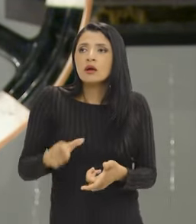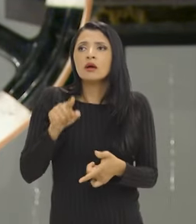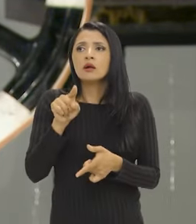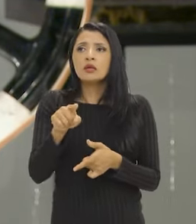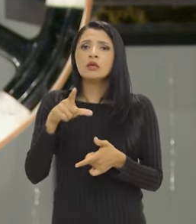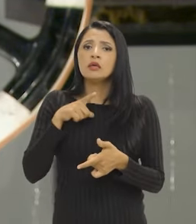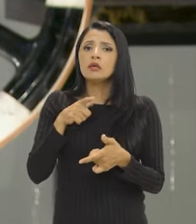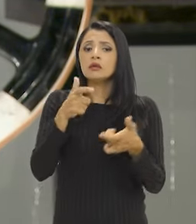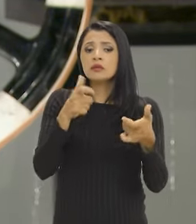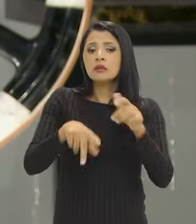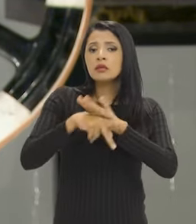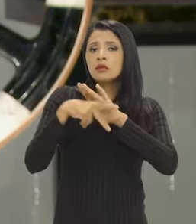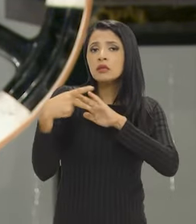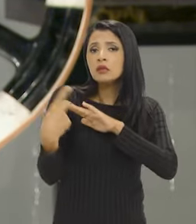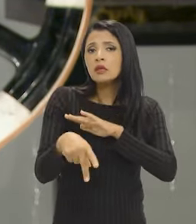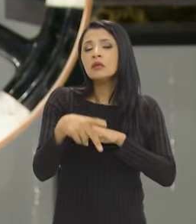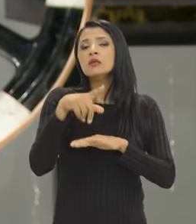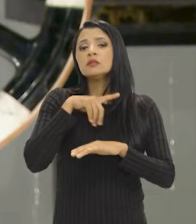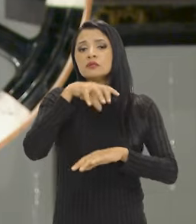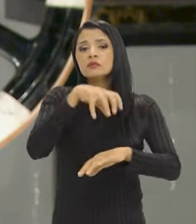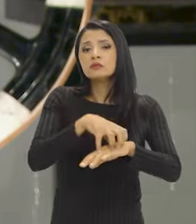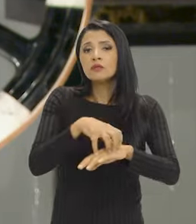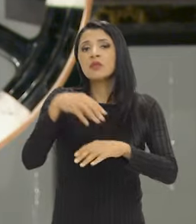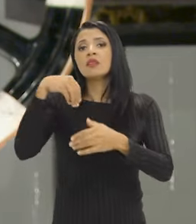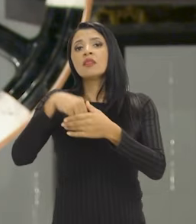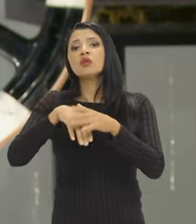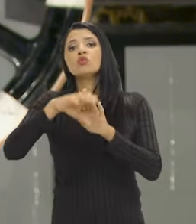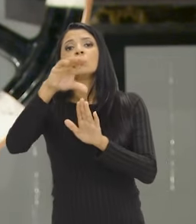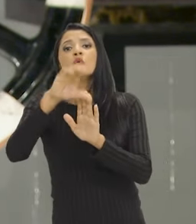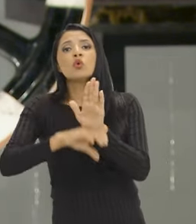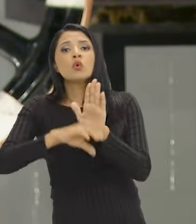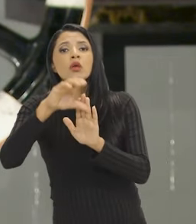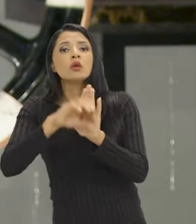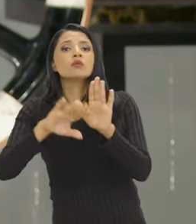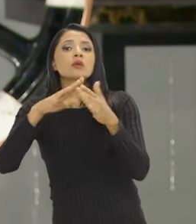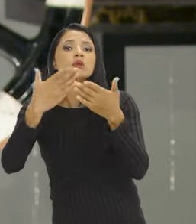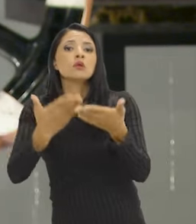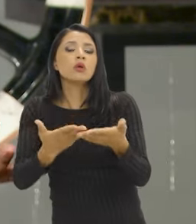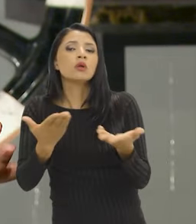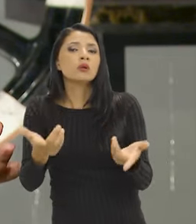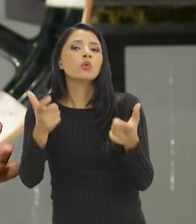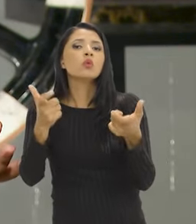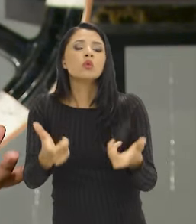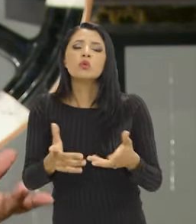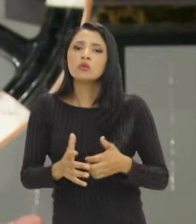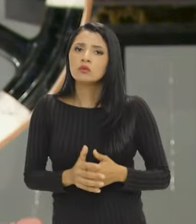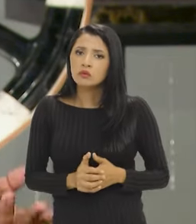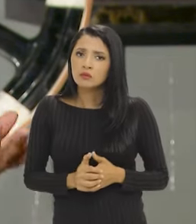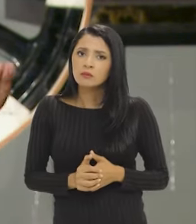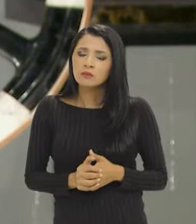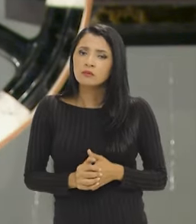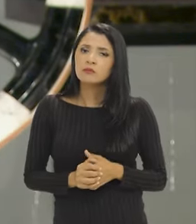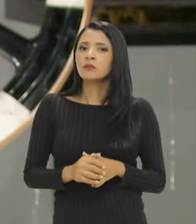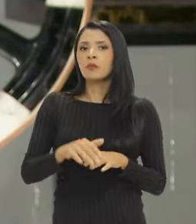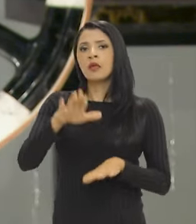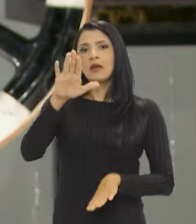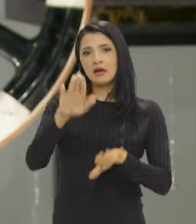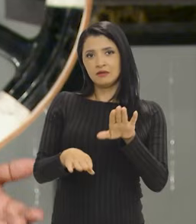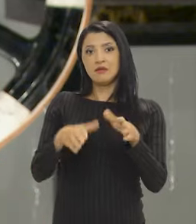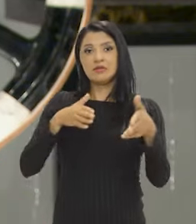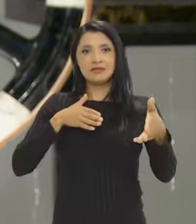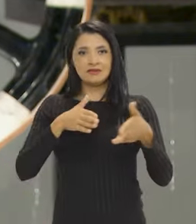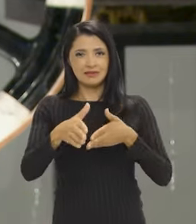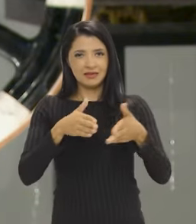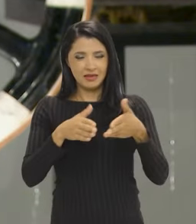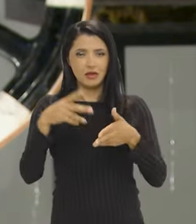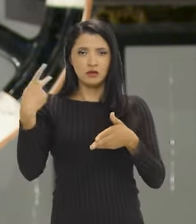que o arquivo ocupa na matriz curricular escolar? A gente, muitas vezes,